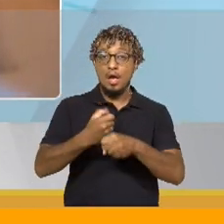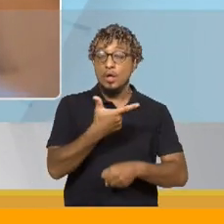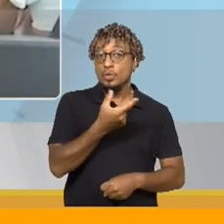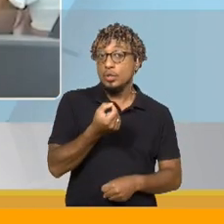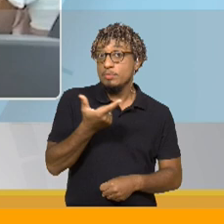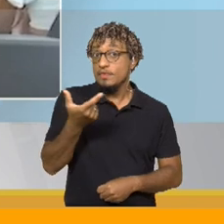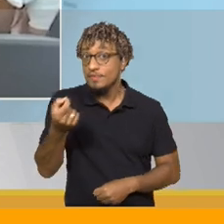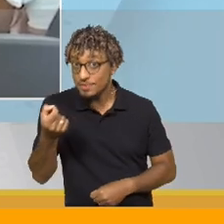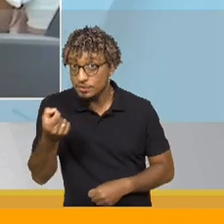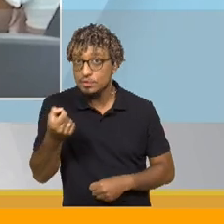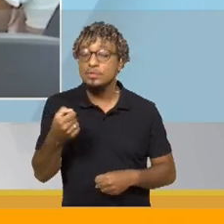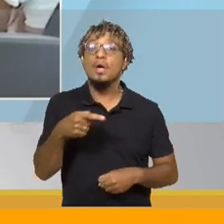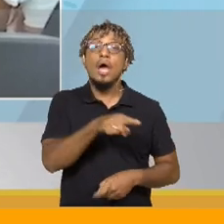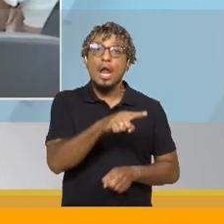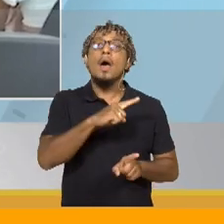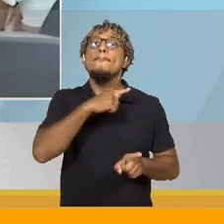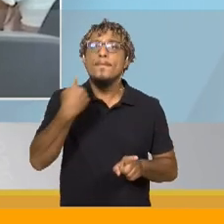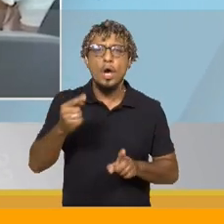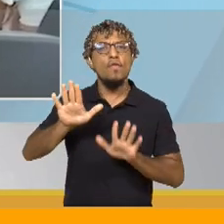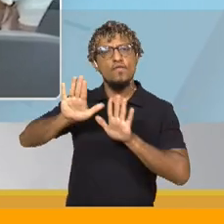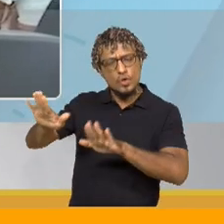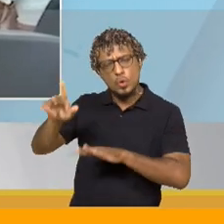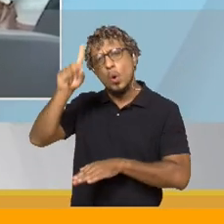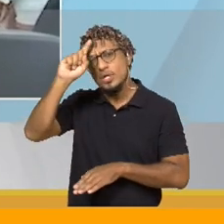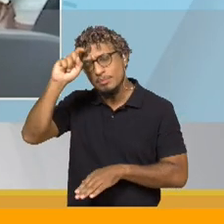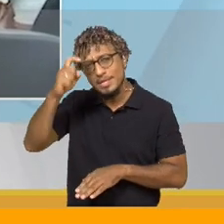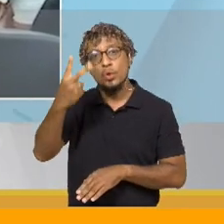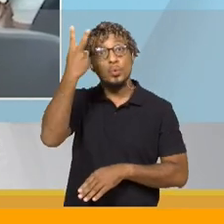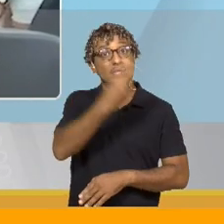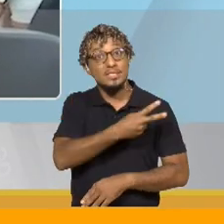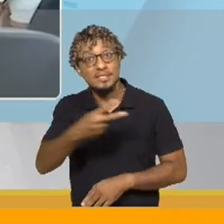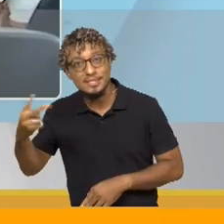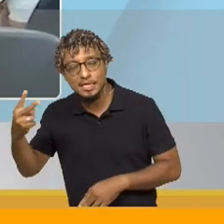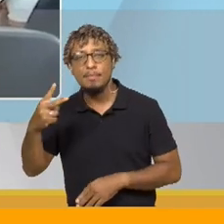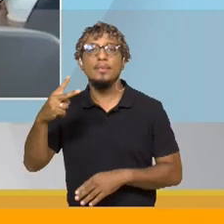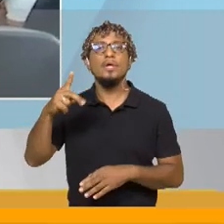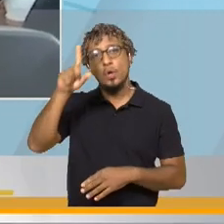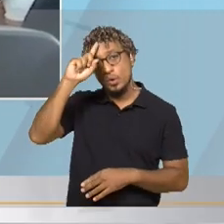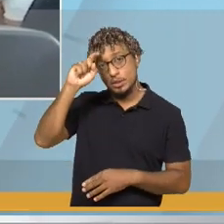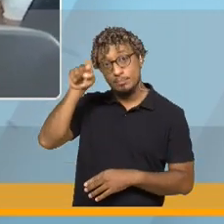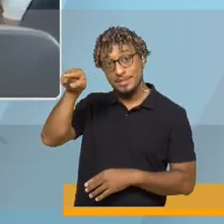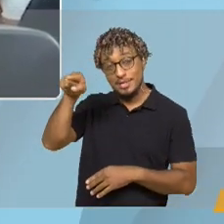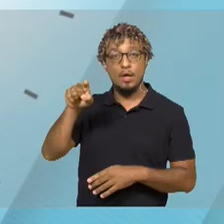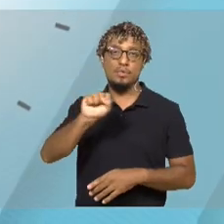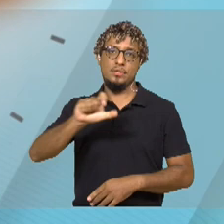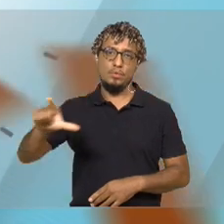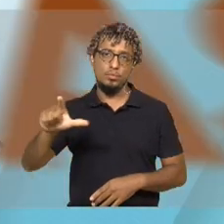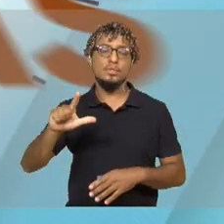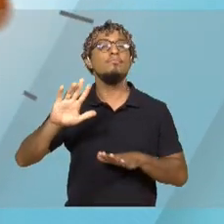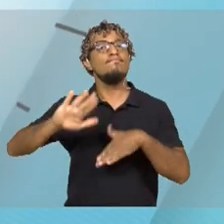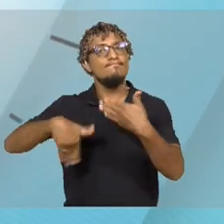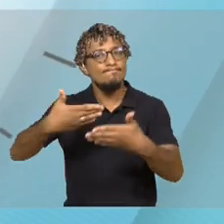Natasha morreu após ficar duas semanas internada no Hospital Dr. Carlos Macieira, em São Luís.